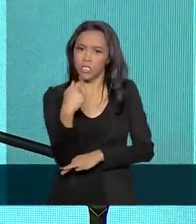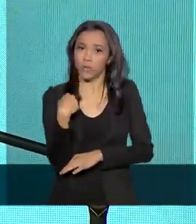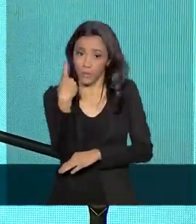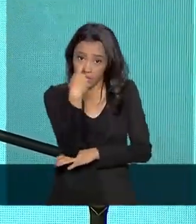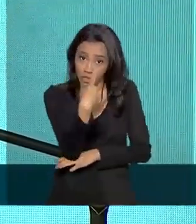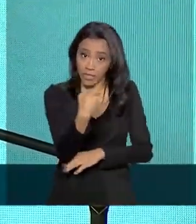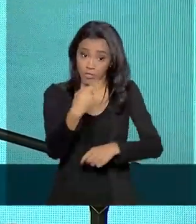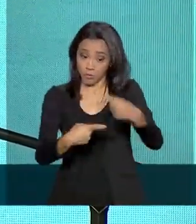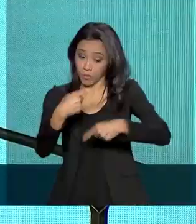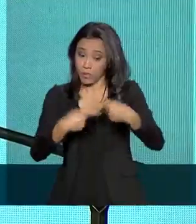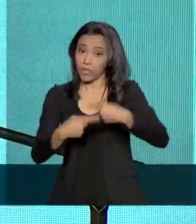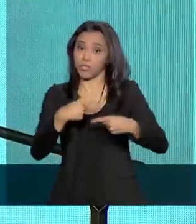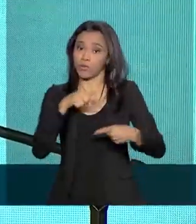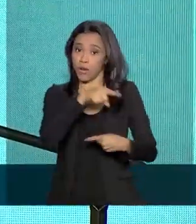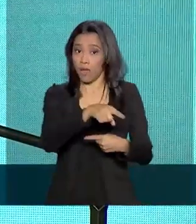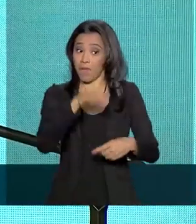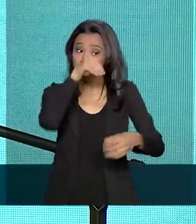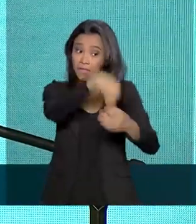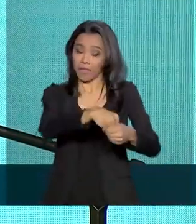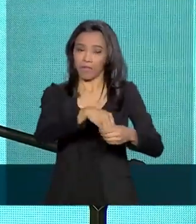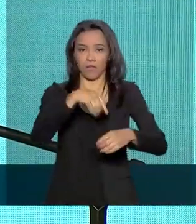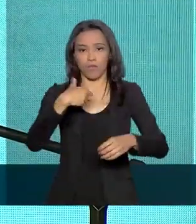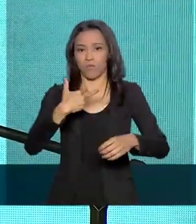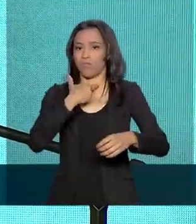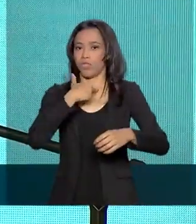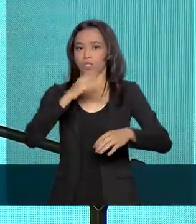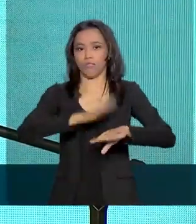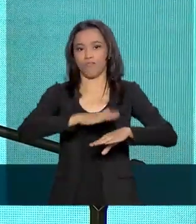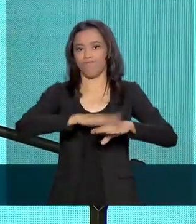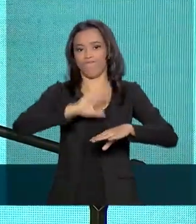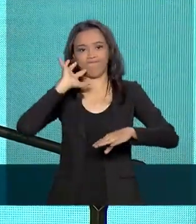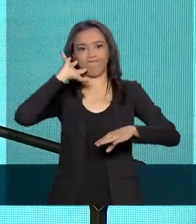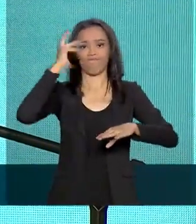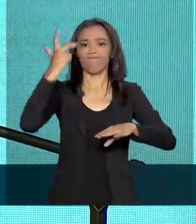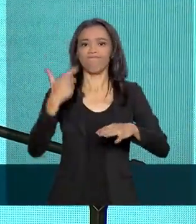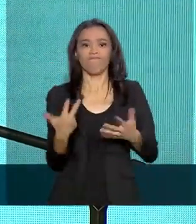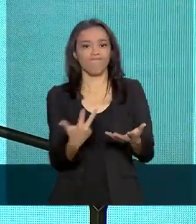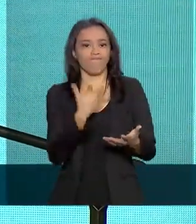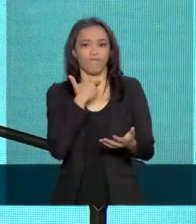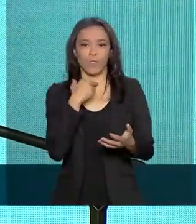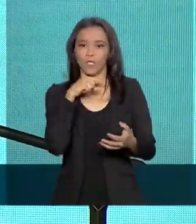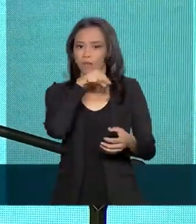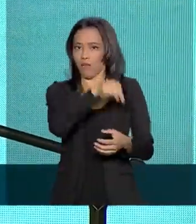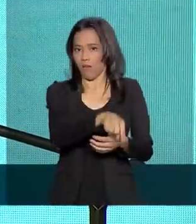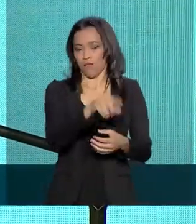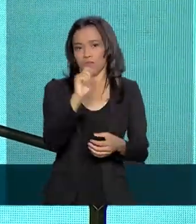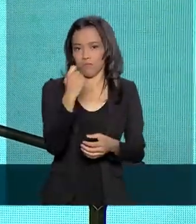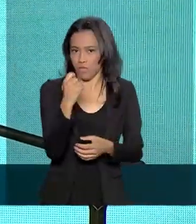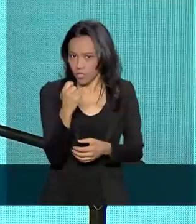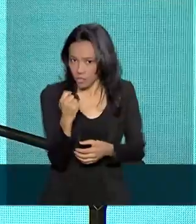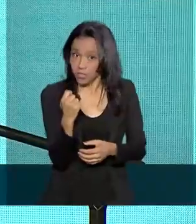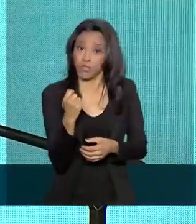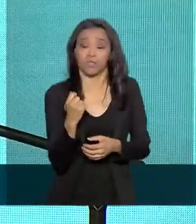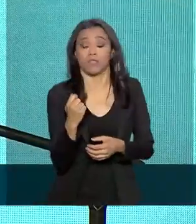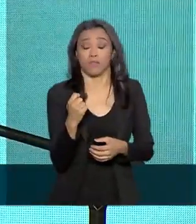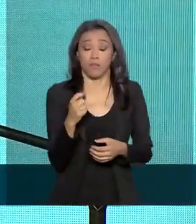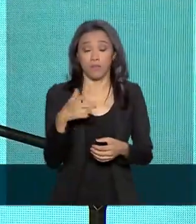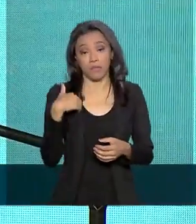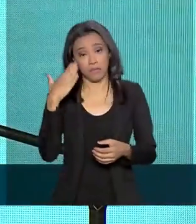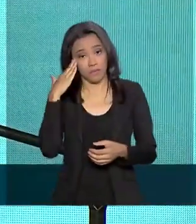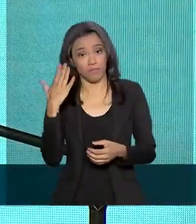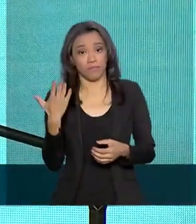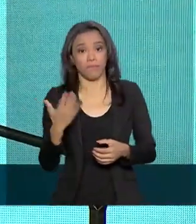mas dentro da Argentina não ia tomar uma posição como se fosse um cabo eleitoral do Macri ou da